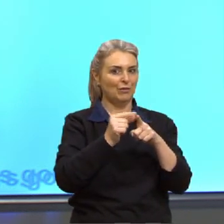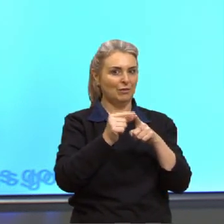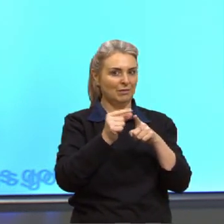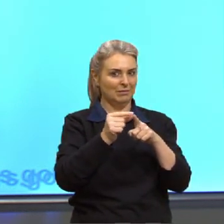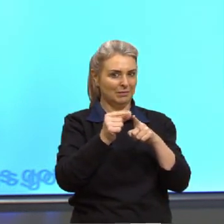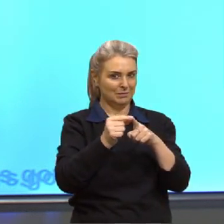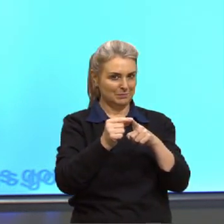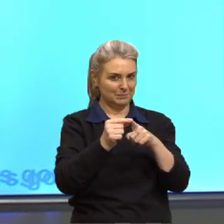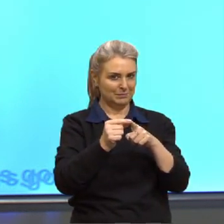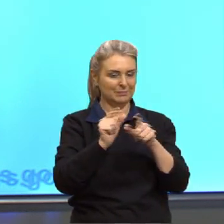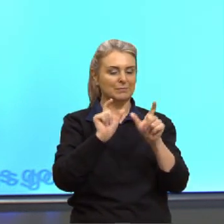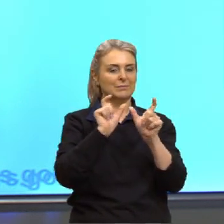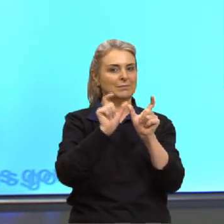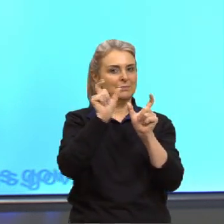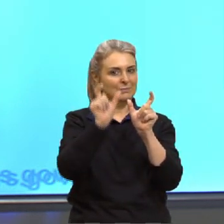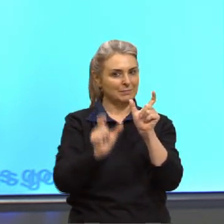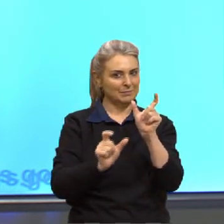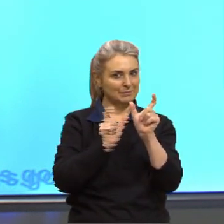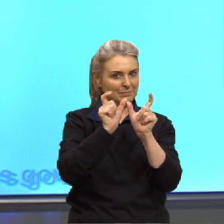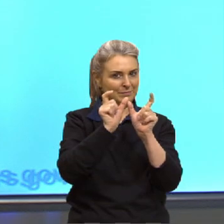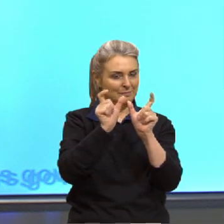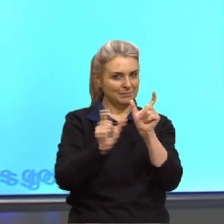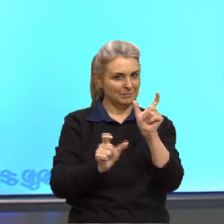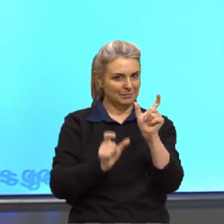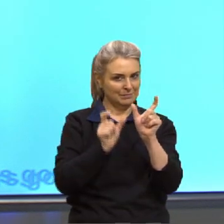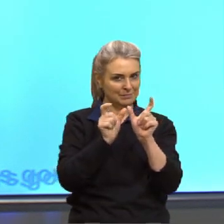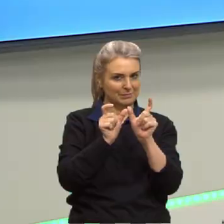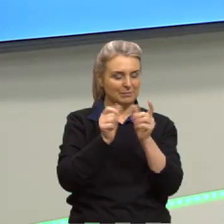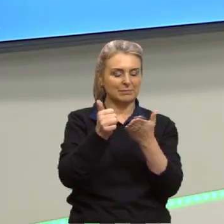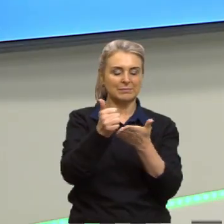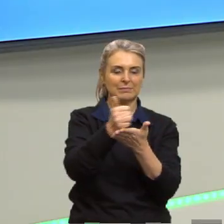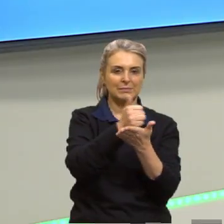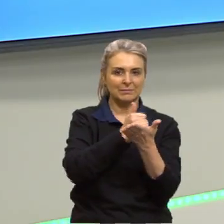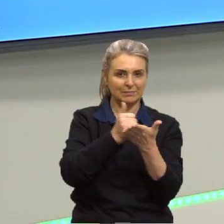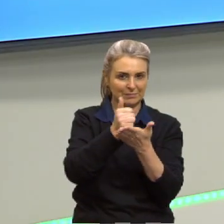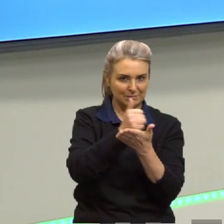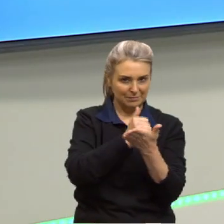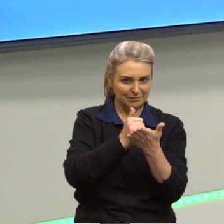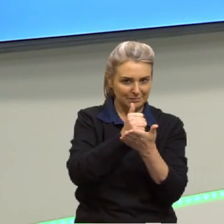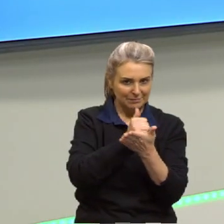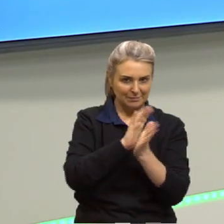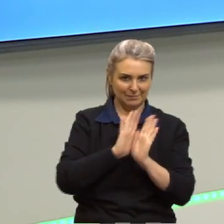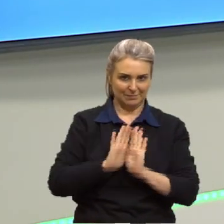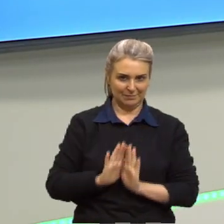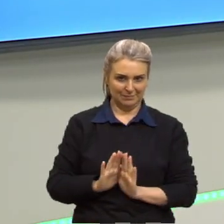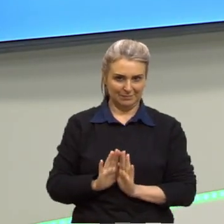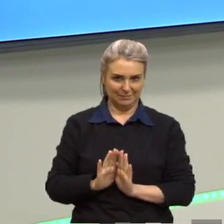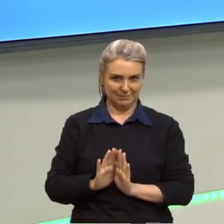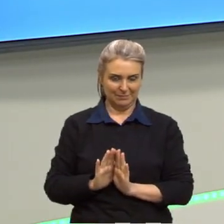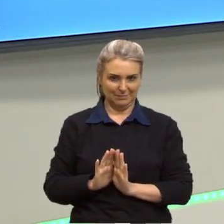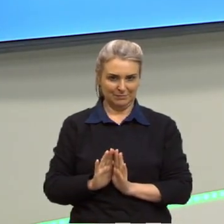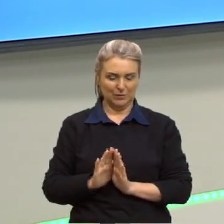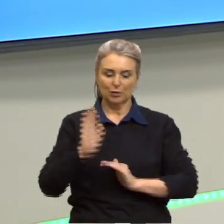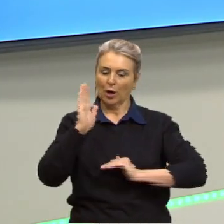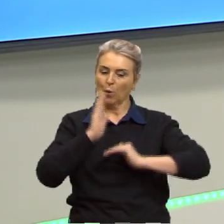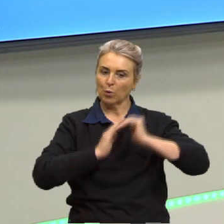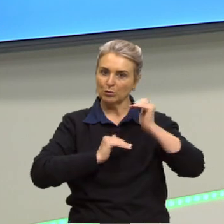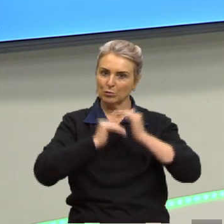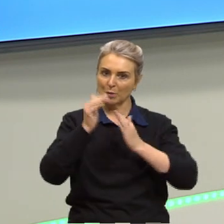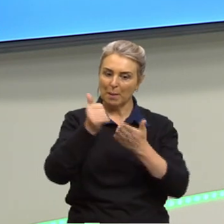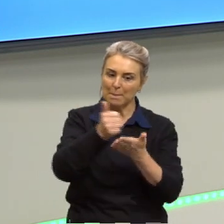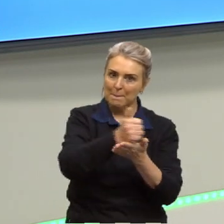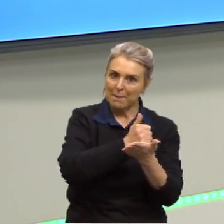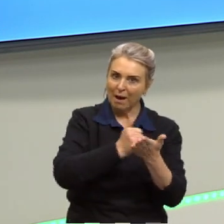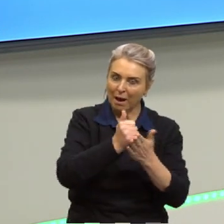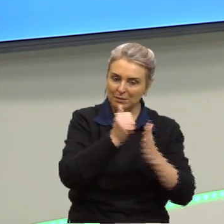conceitos de morfologia. Nós já demos a base para a nossa casa. Nós já construímos o nosso